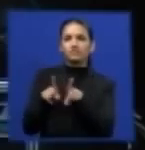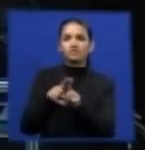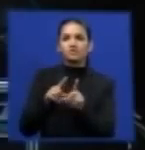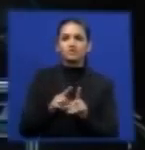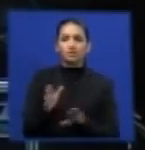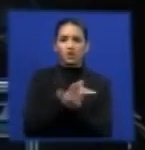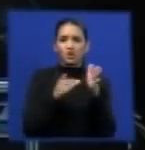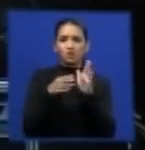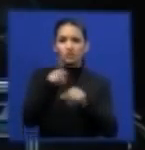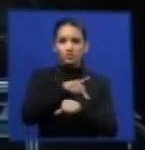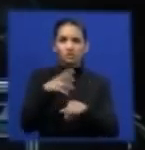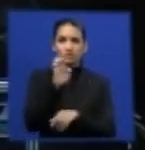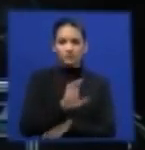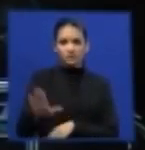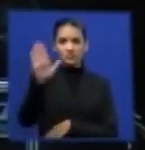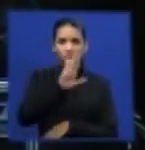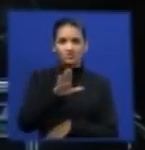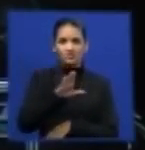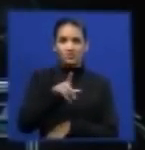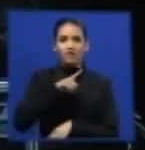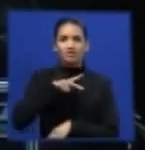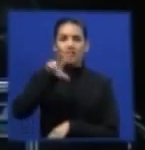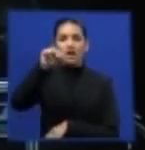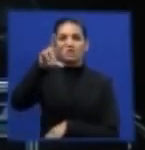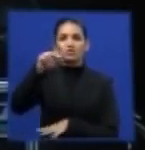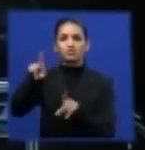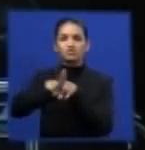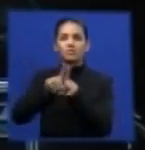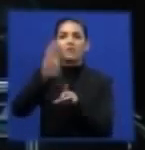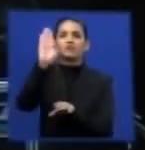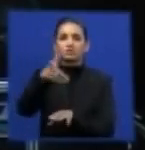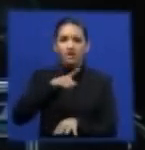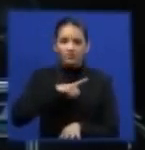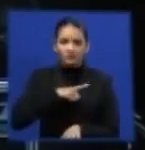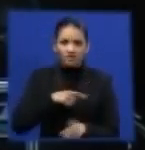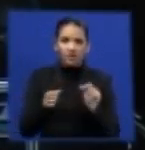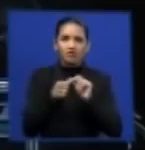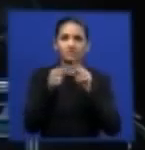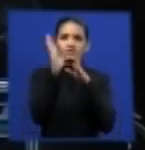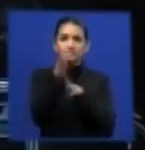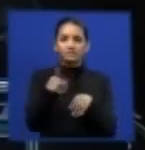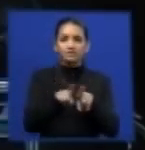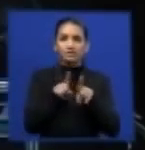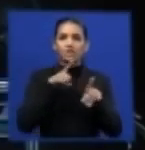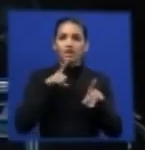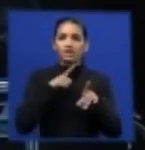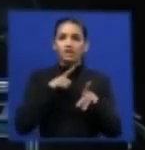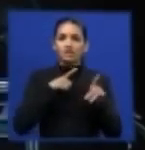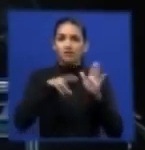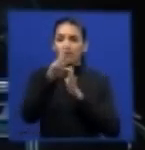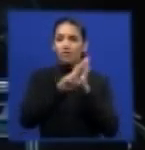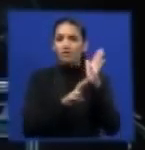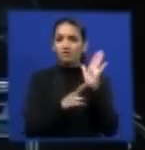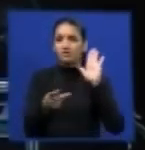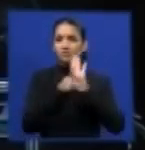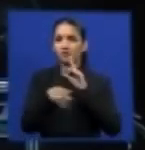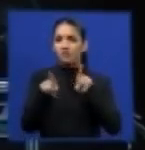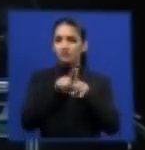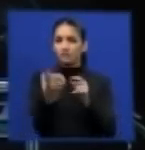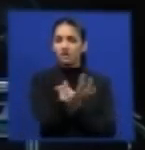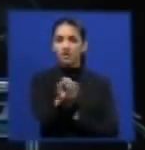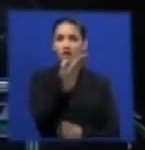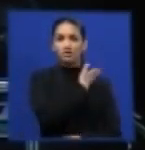os países europeus, em azul, são os que já implantaram o sistema e possuem uma regulamentação própria em seus respectivos governos.